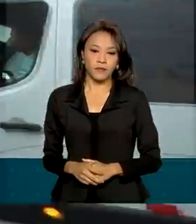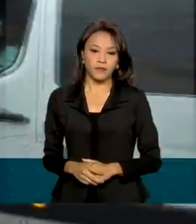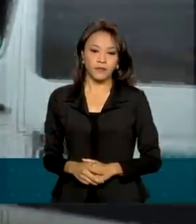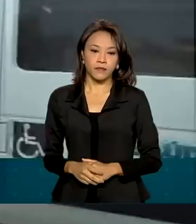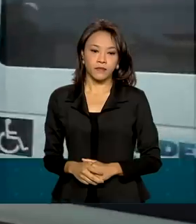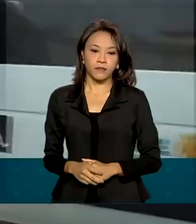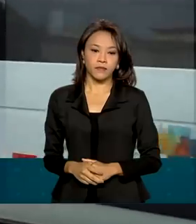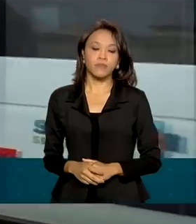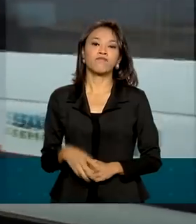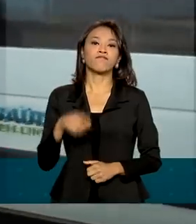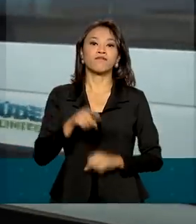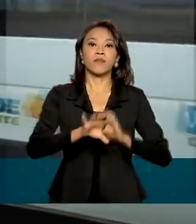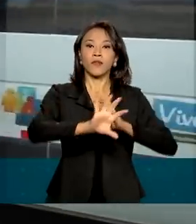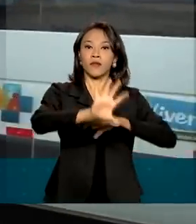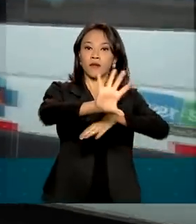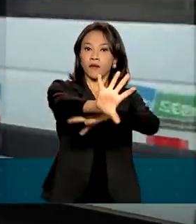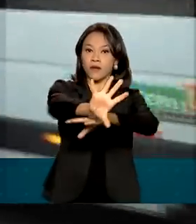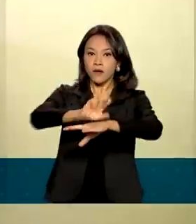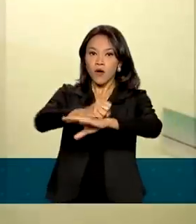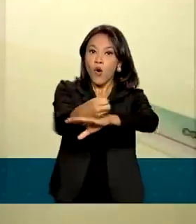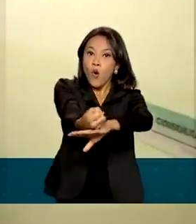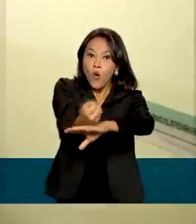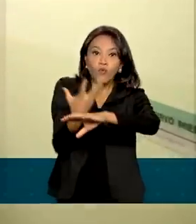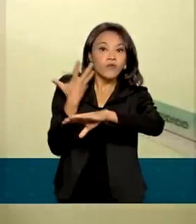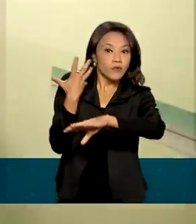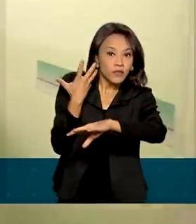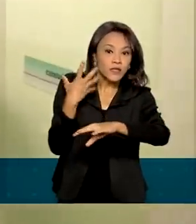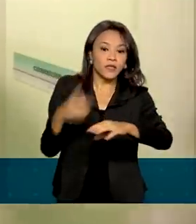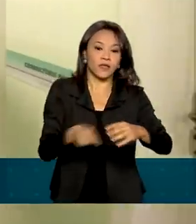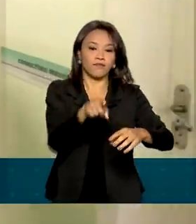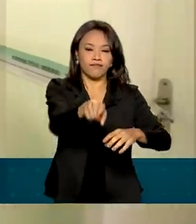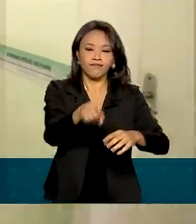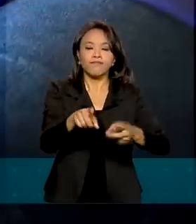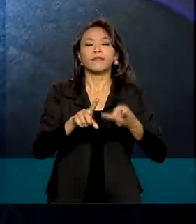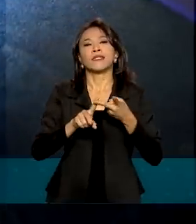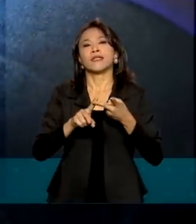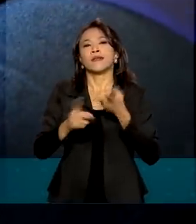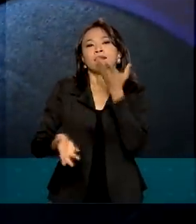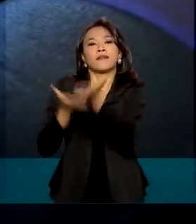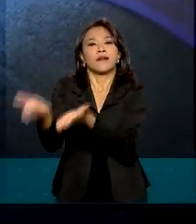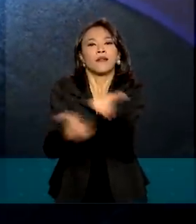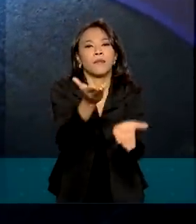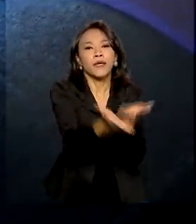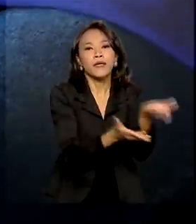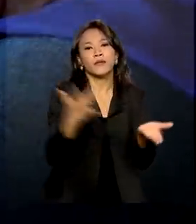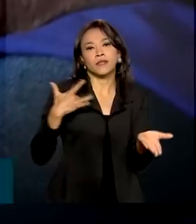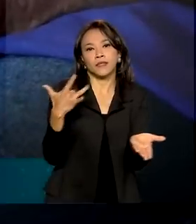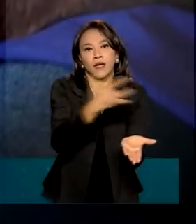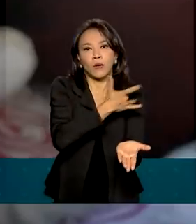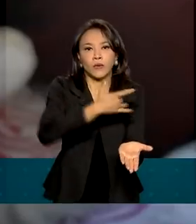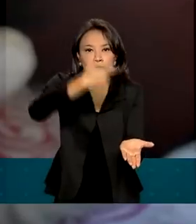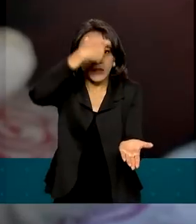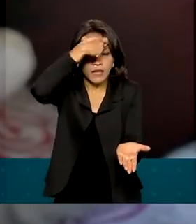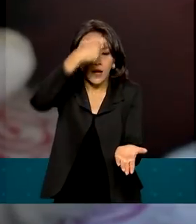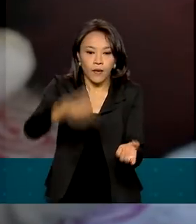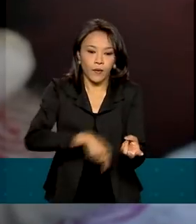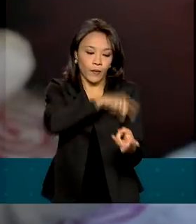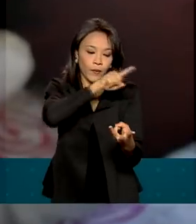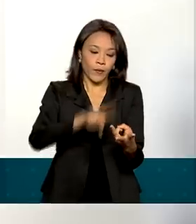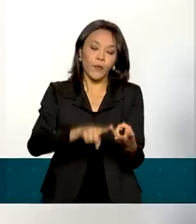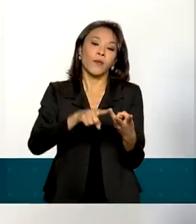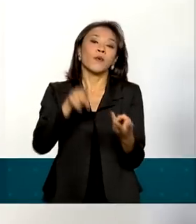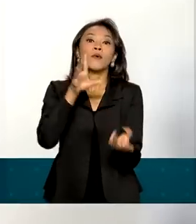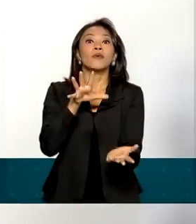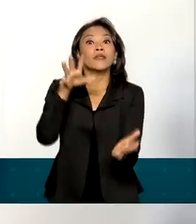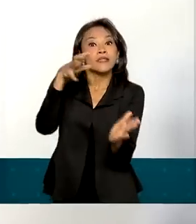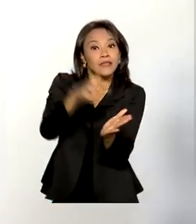Ouvidoria itinerante em localidades remotas do país, tratamento de saúde mental durante a pandemia, ConectSUS,